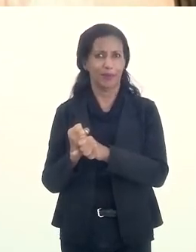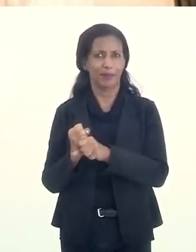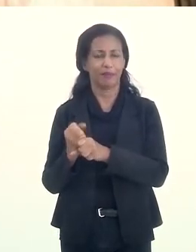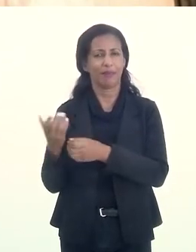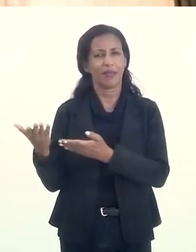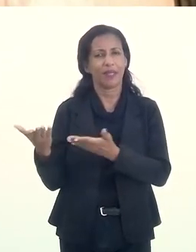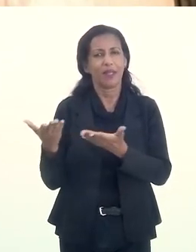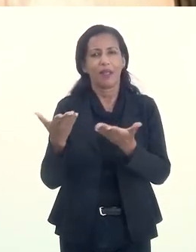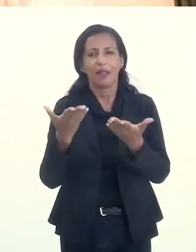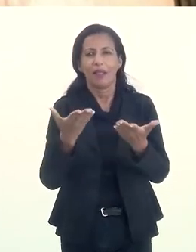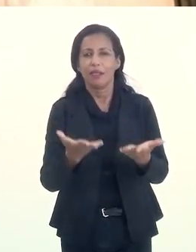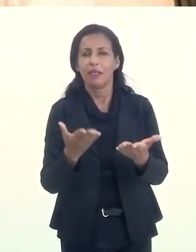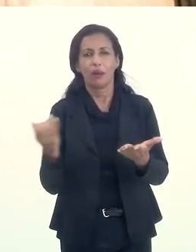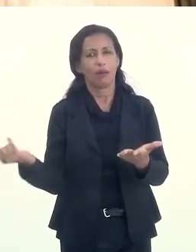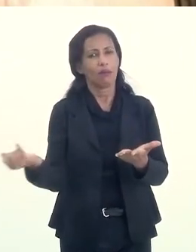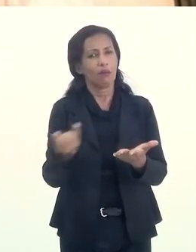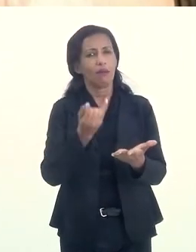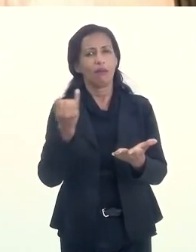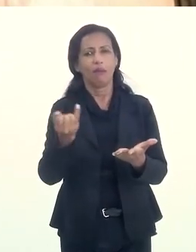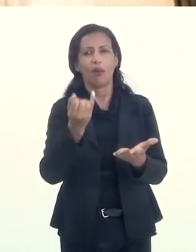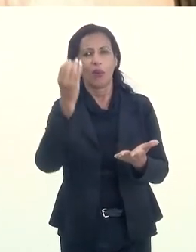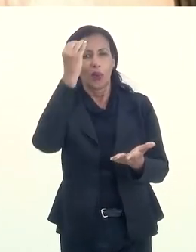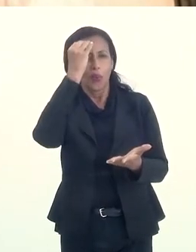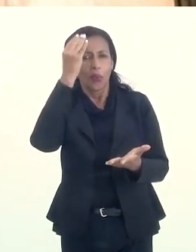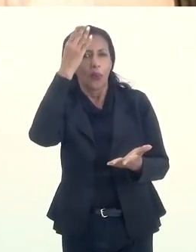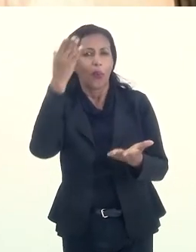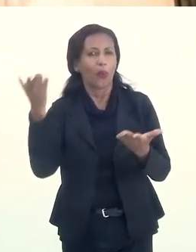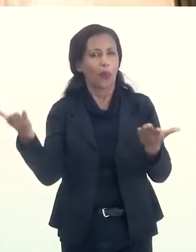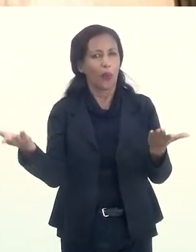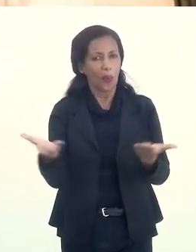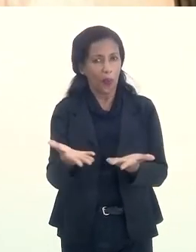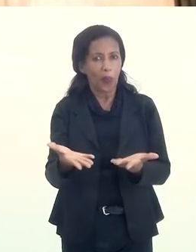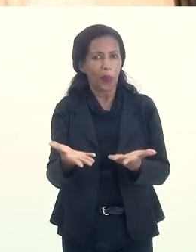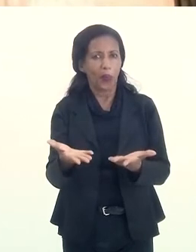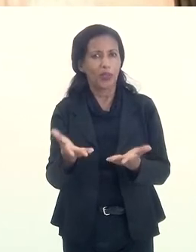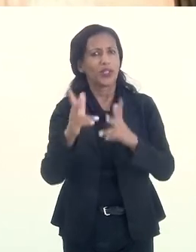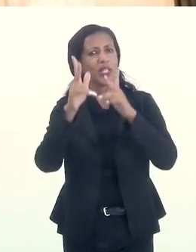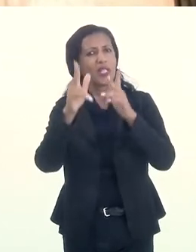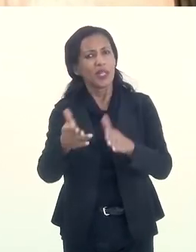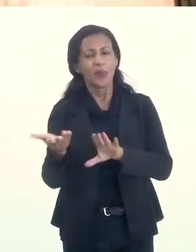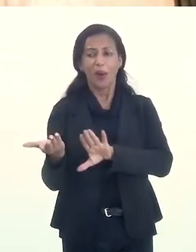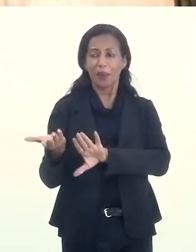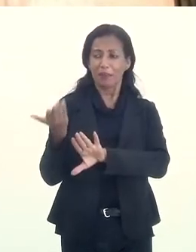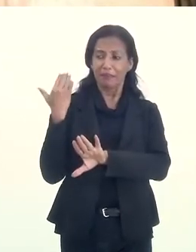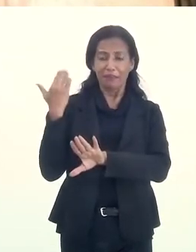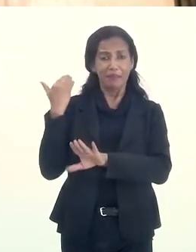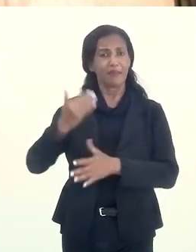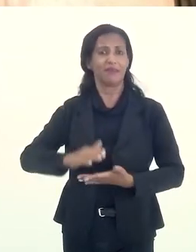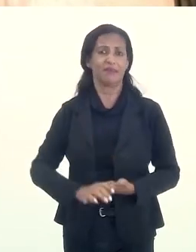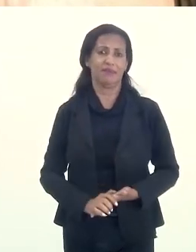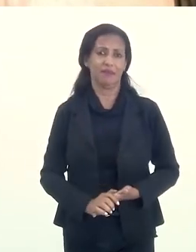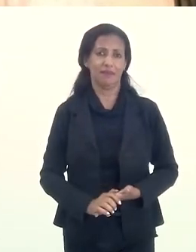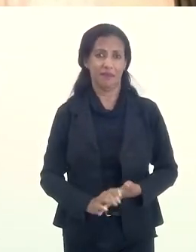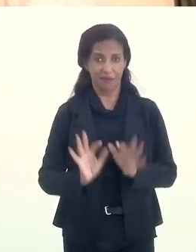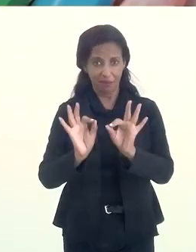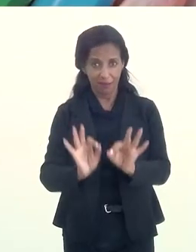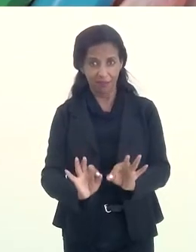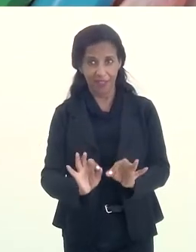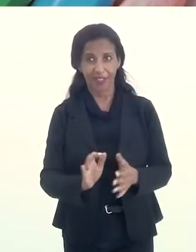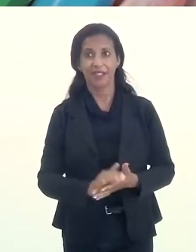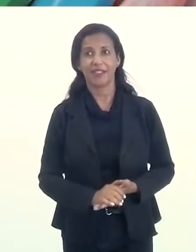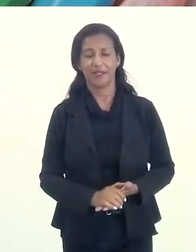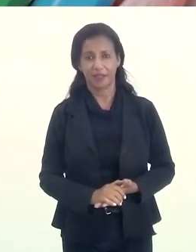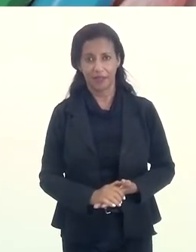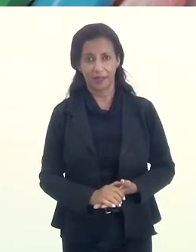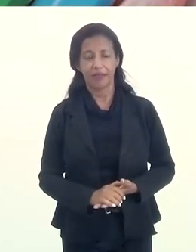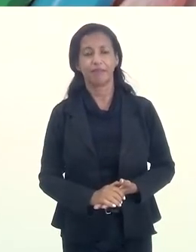E é tão valioso um conhecimento hoje, de ponta, quanto era na Idade Média. Sim. Correto?